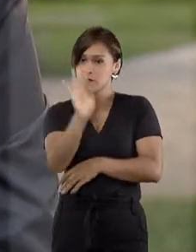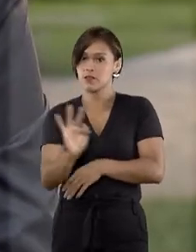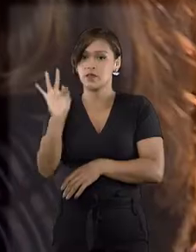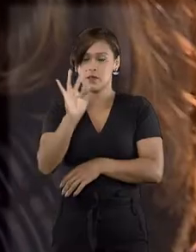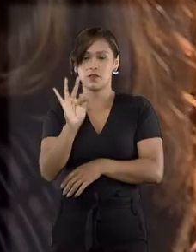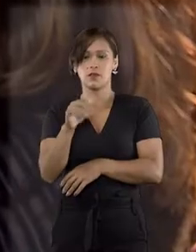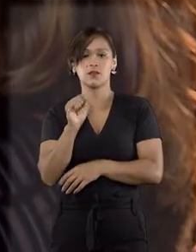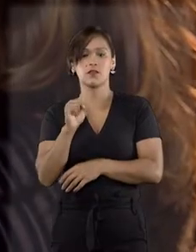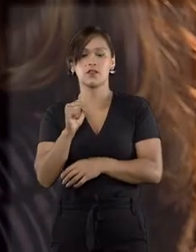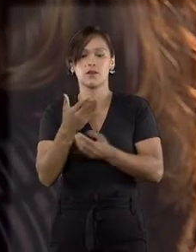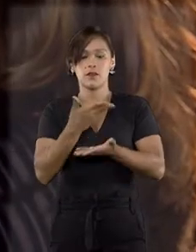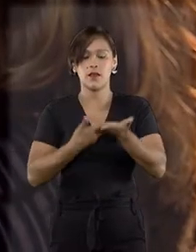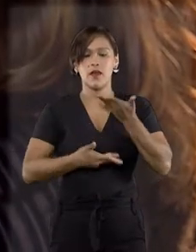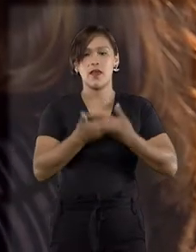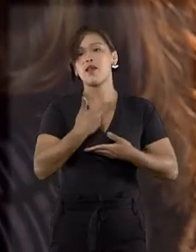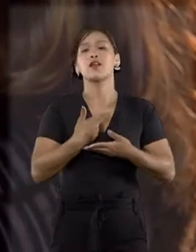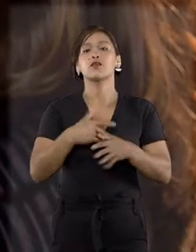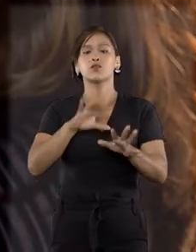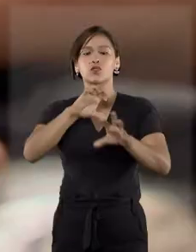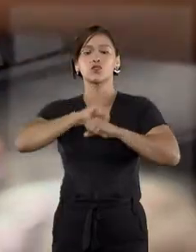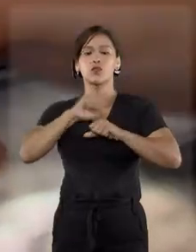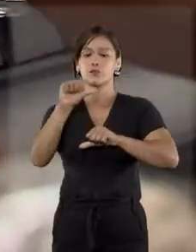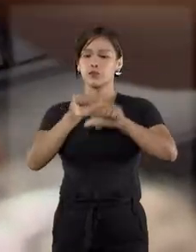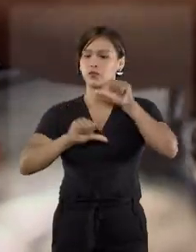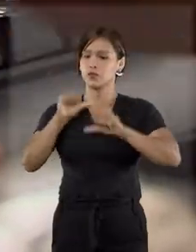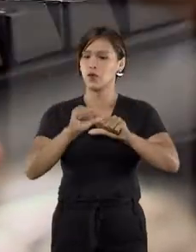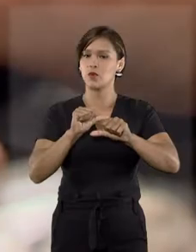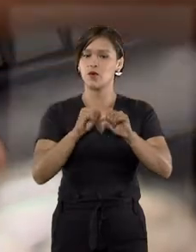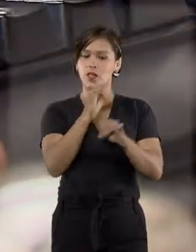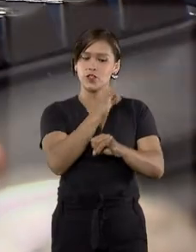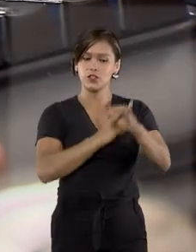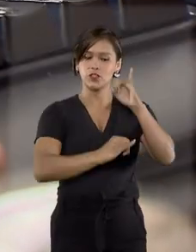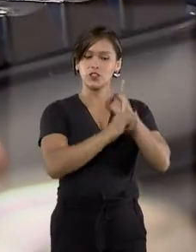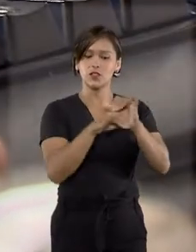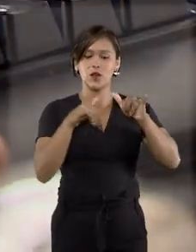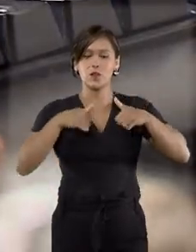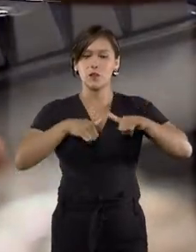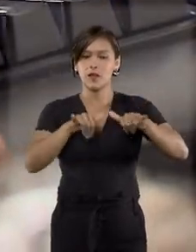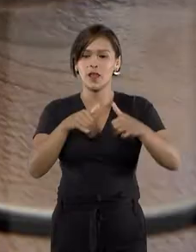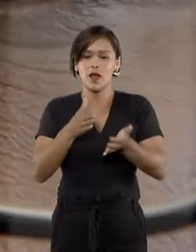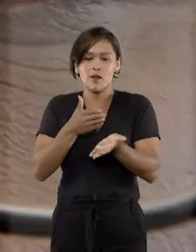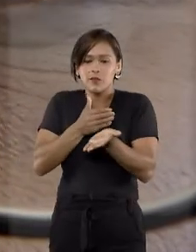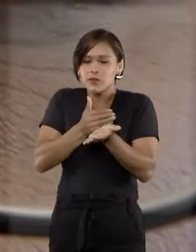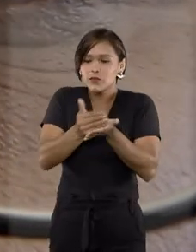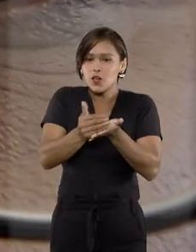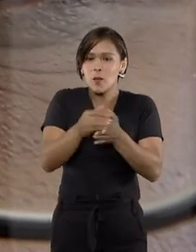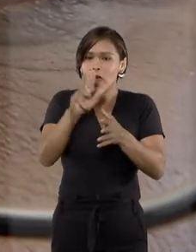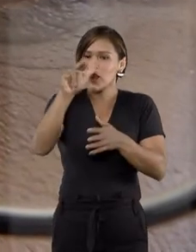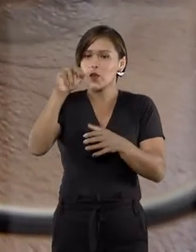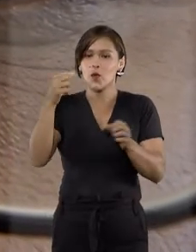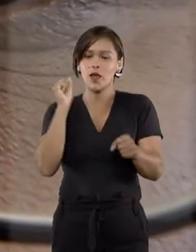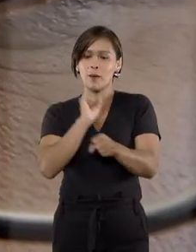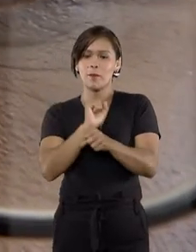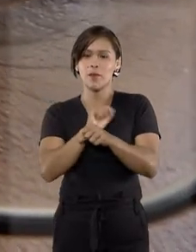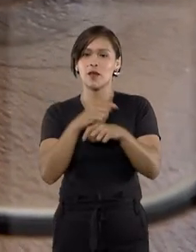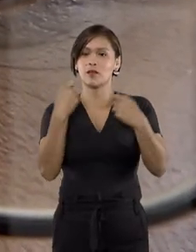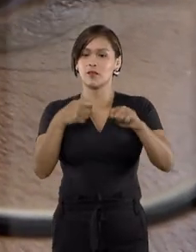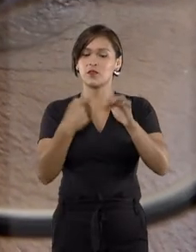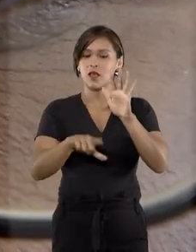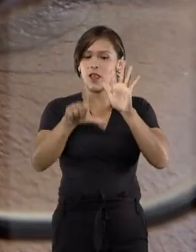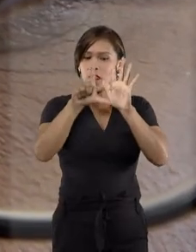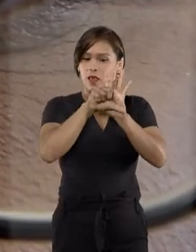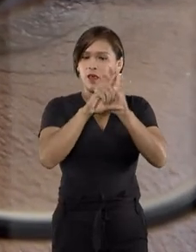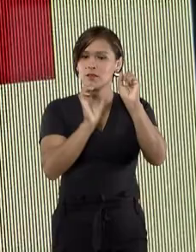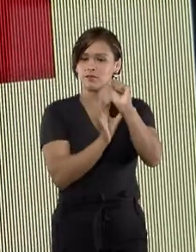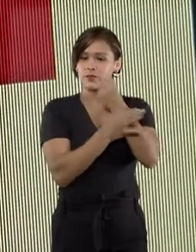federação. As relações de consumo mudaram. O mercado digital é um caminho sem volta. Por isso, é preciso adequar leis e